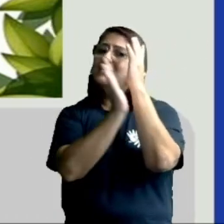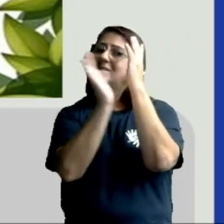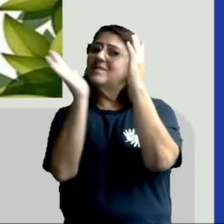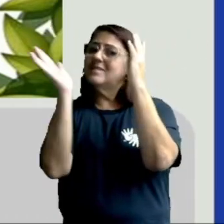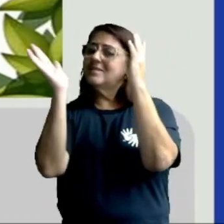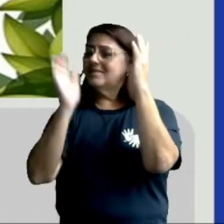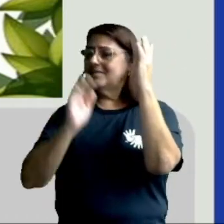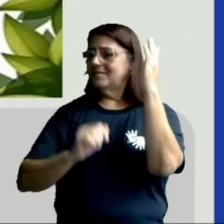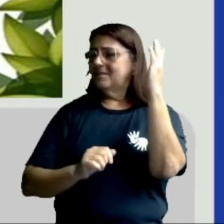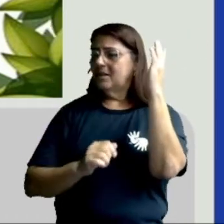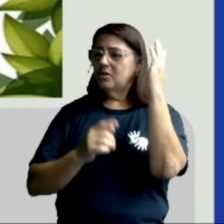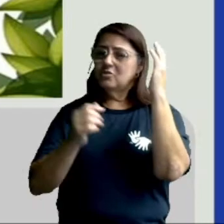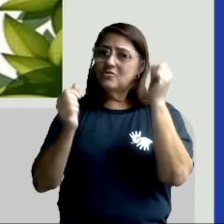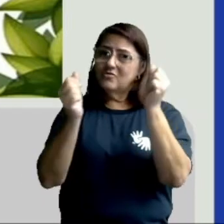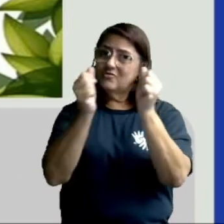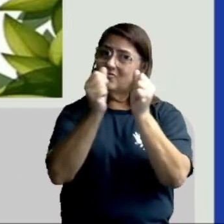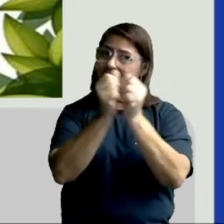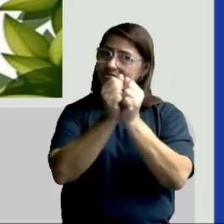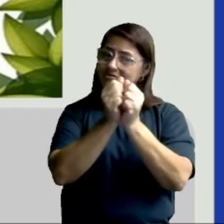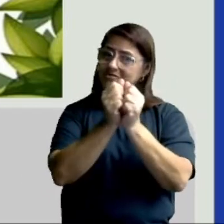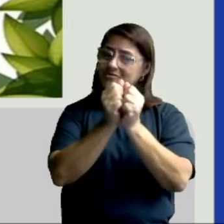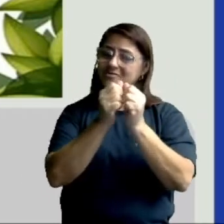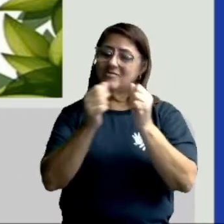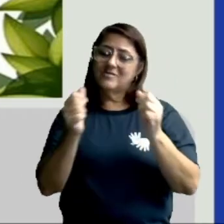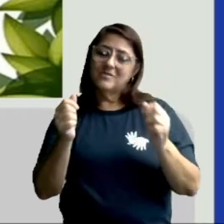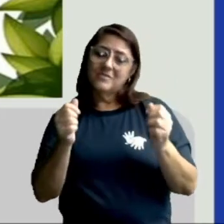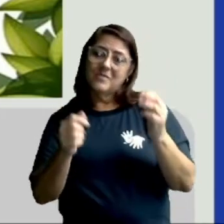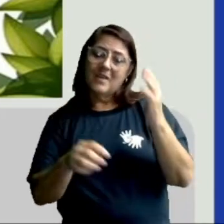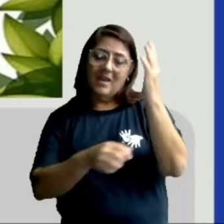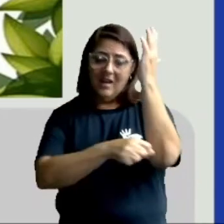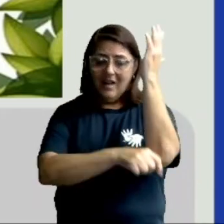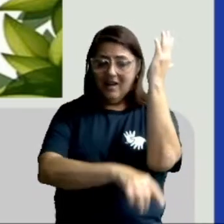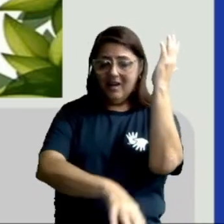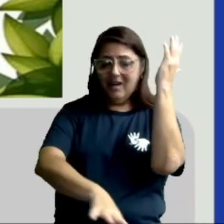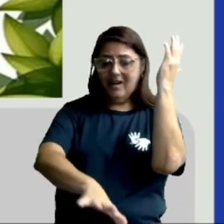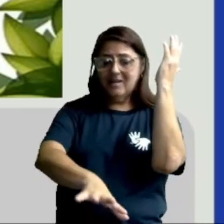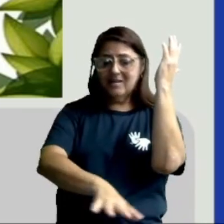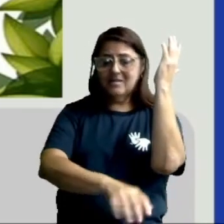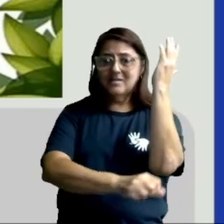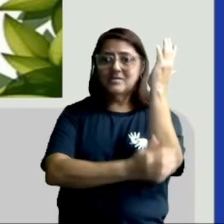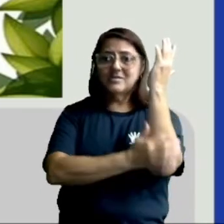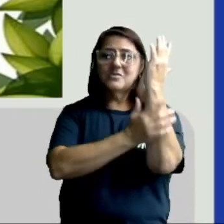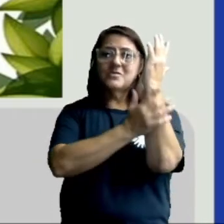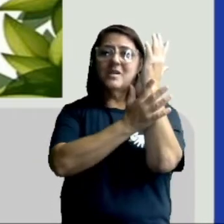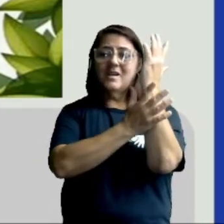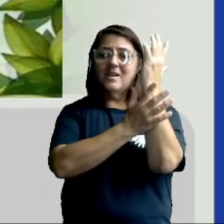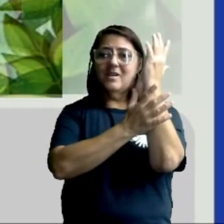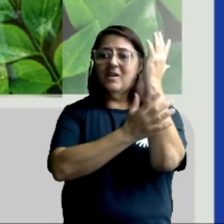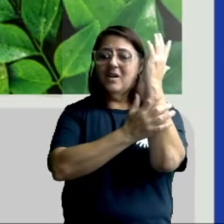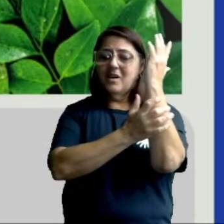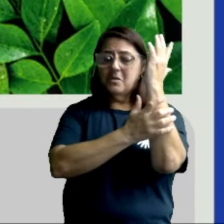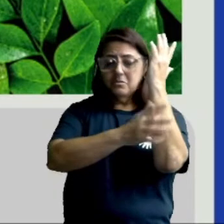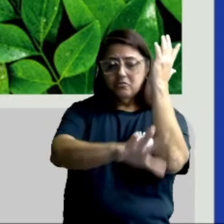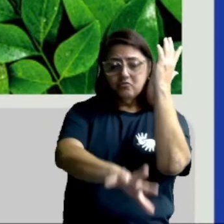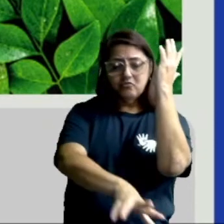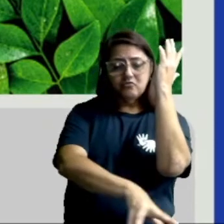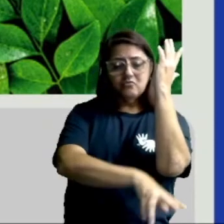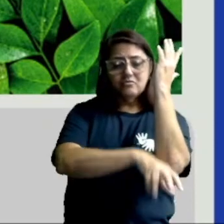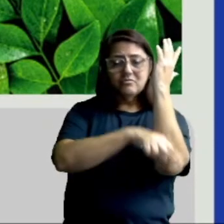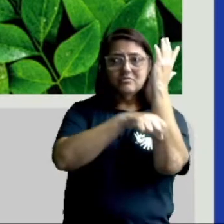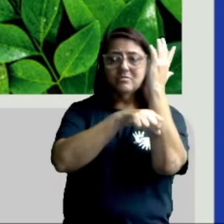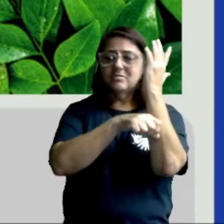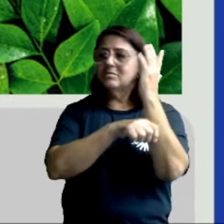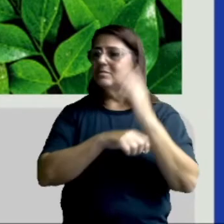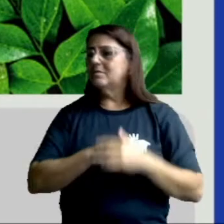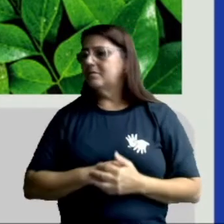interessante, eles trabalham juntinhos a raiz e o caule. Cada um com sua função. E